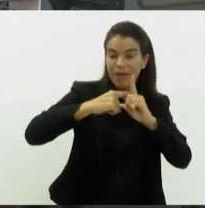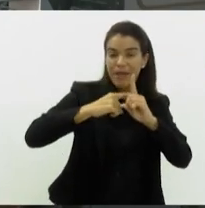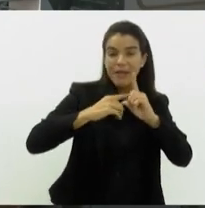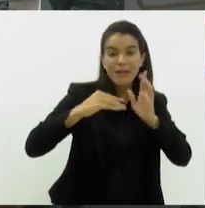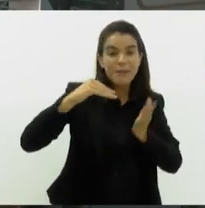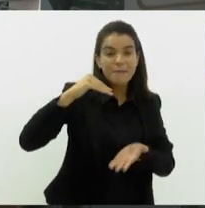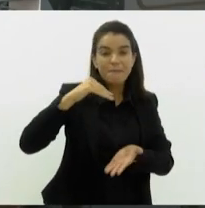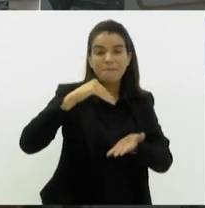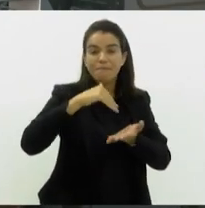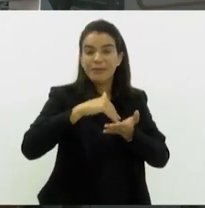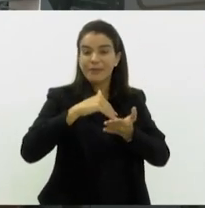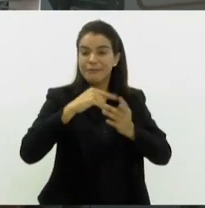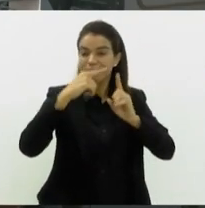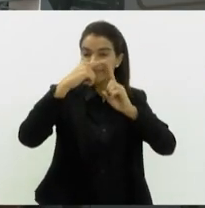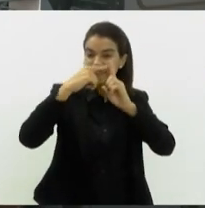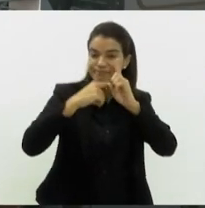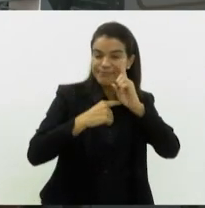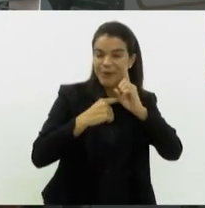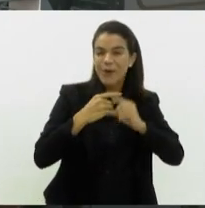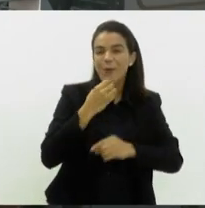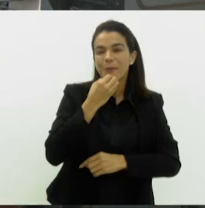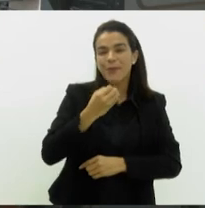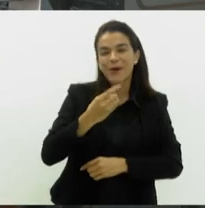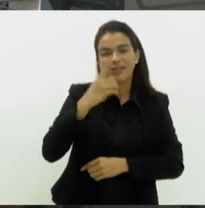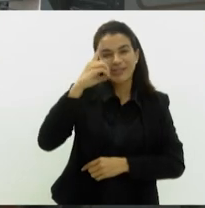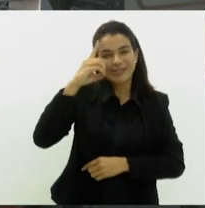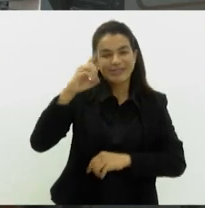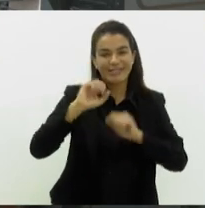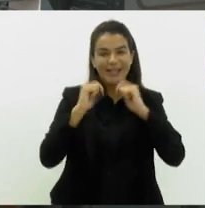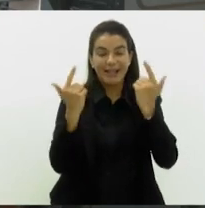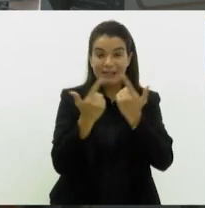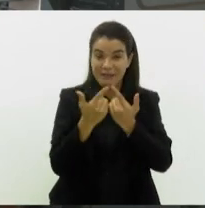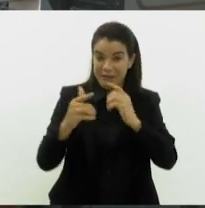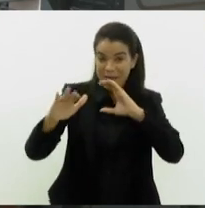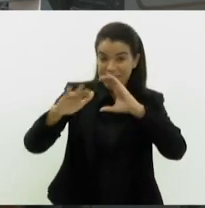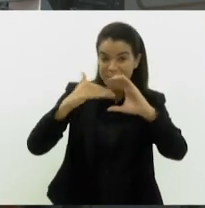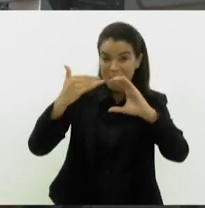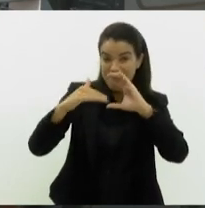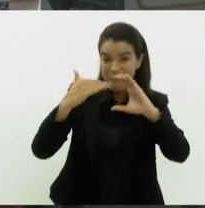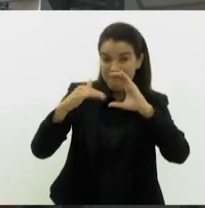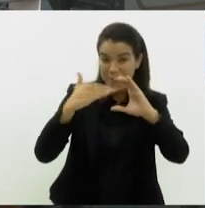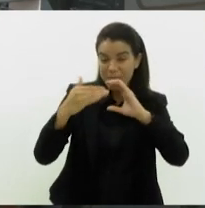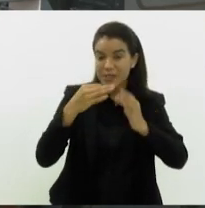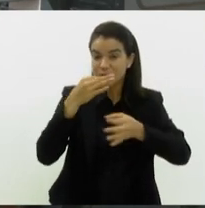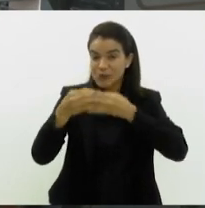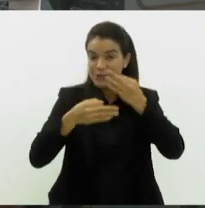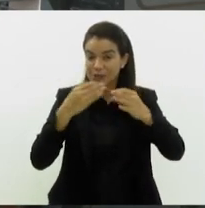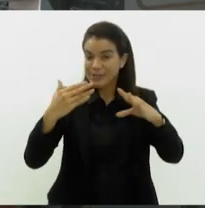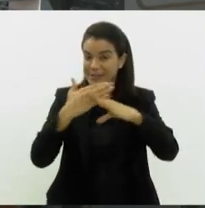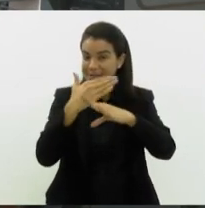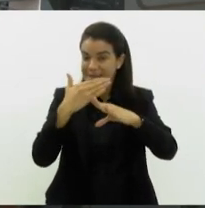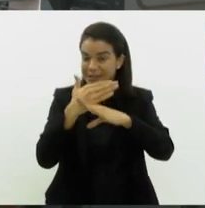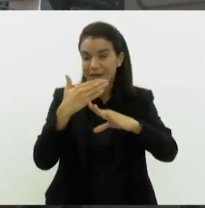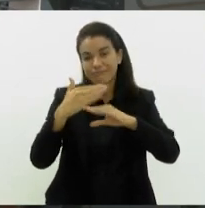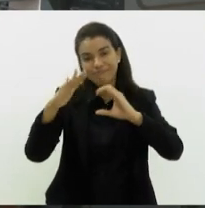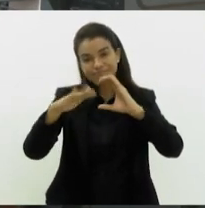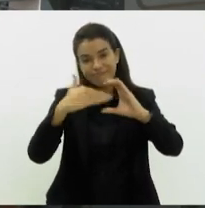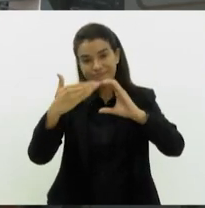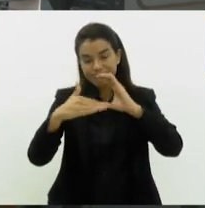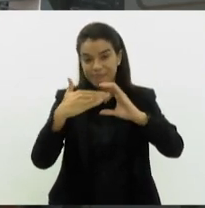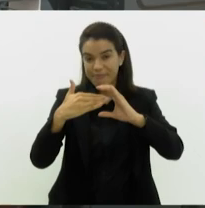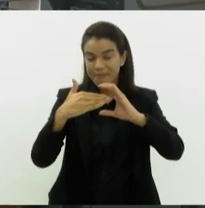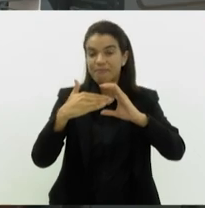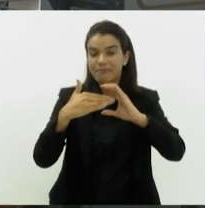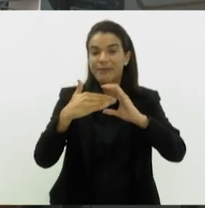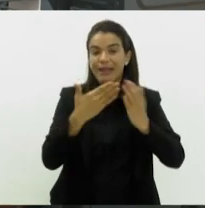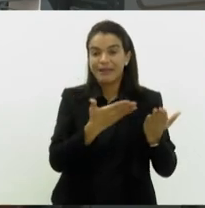23 graus. O Bom Dia Leste fica por aqui. Se você quiser mandar sugestões aí da sua cidade, é só enviar para o nosso e